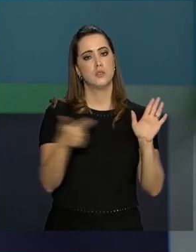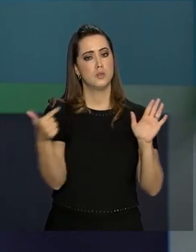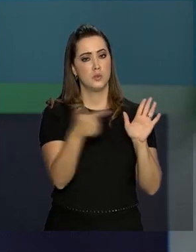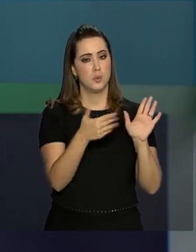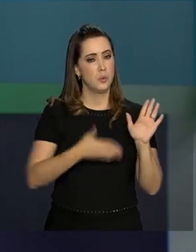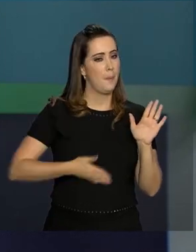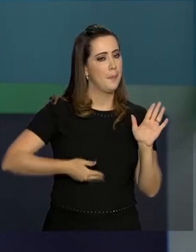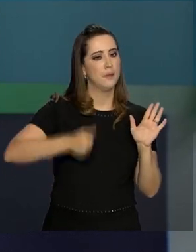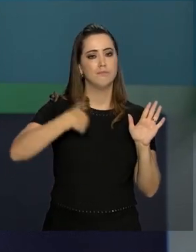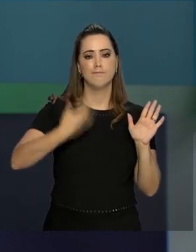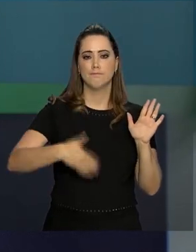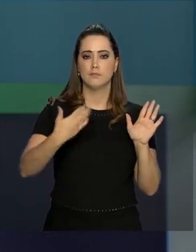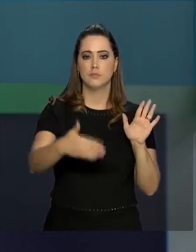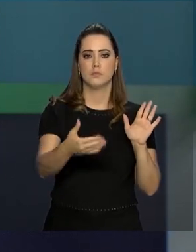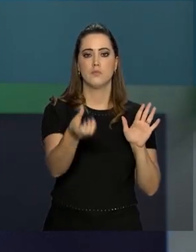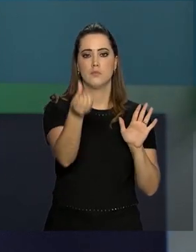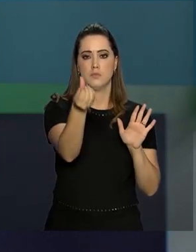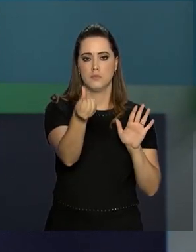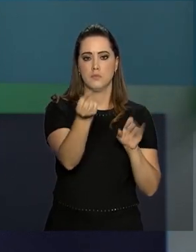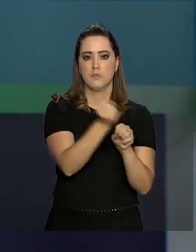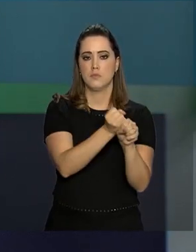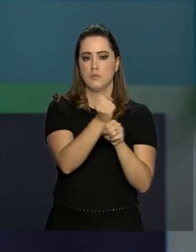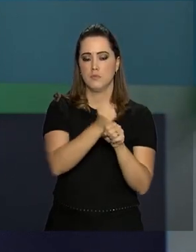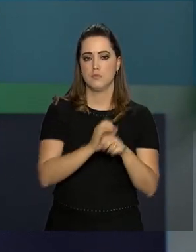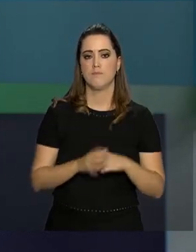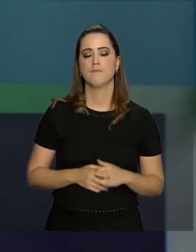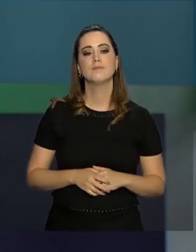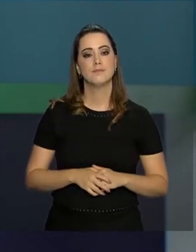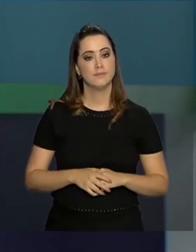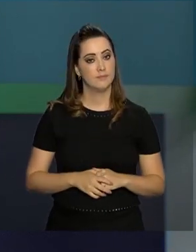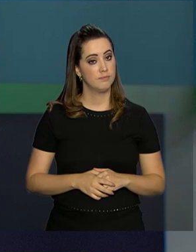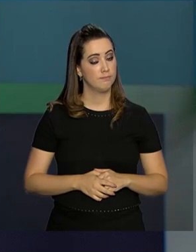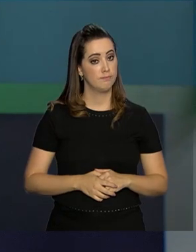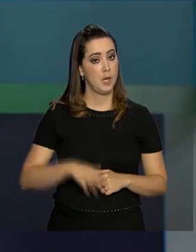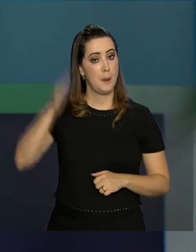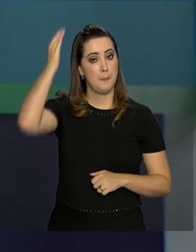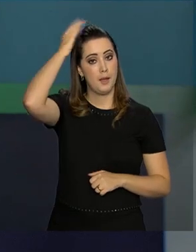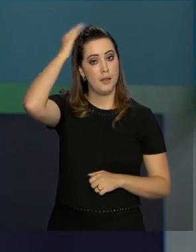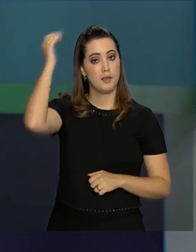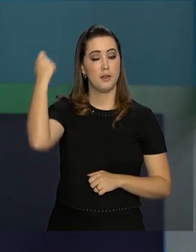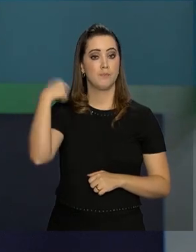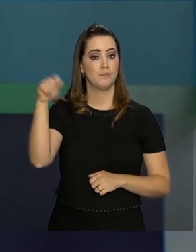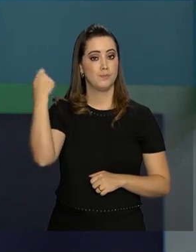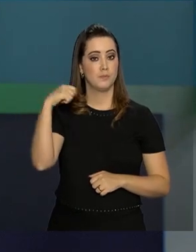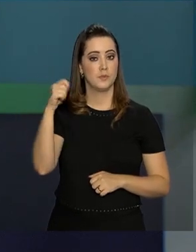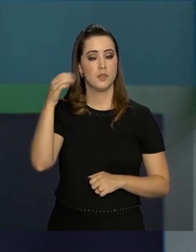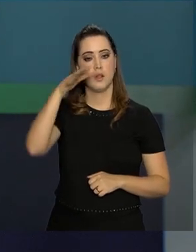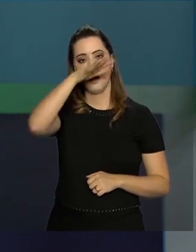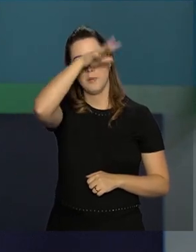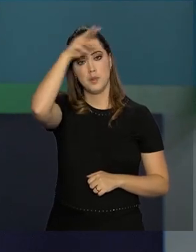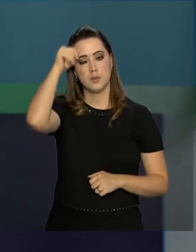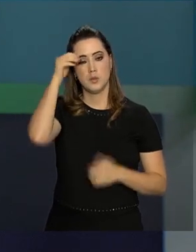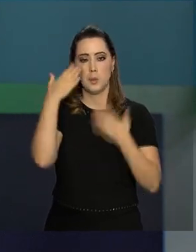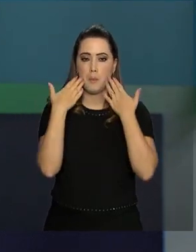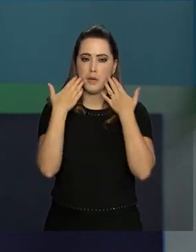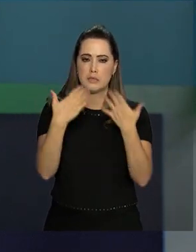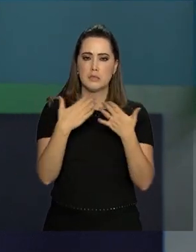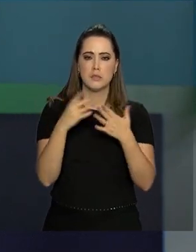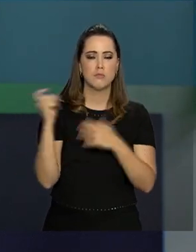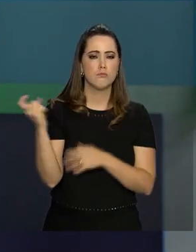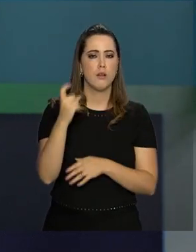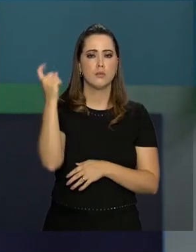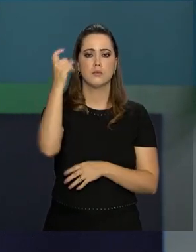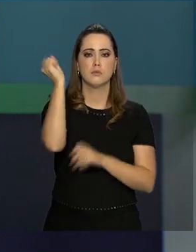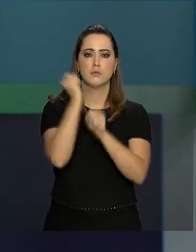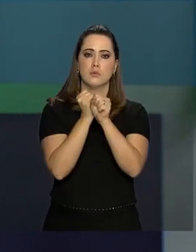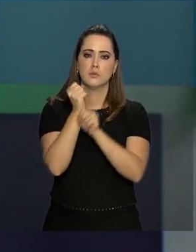que esse foi o segundo melhor desempenho dos últimos seis anos. Pará, Rio Grande do Sul e Amazonas apresentaram as